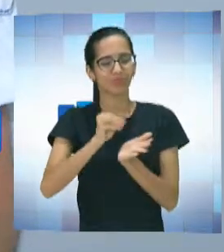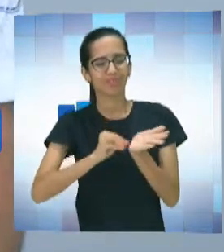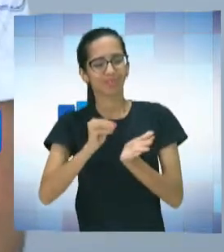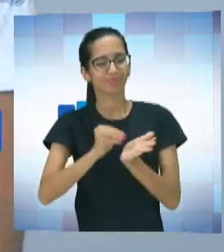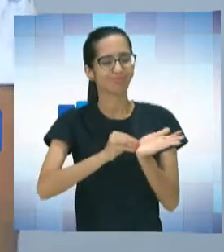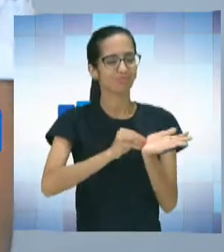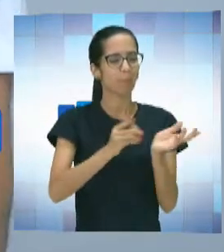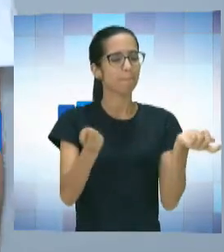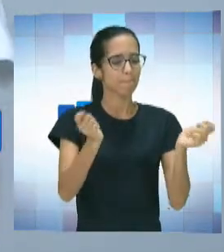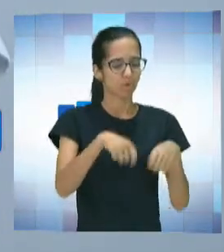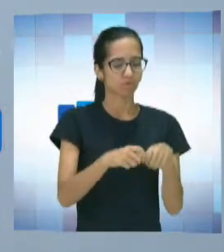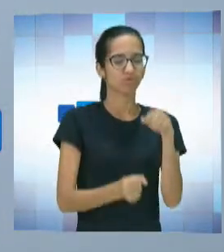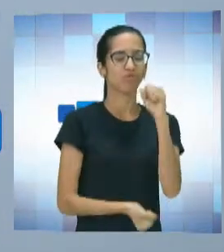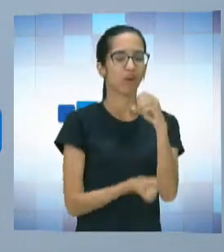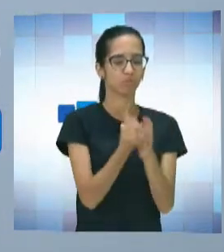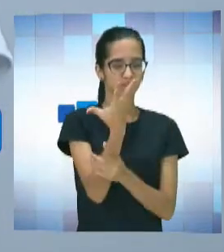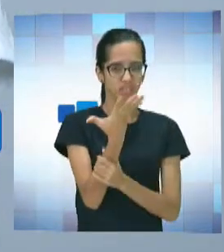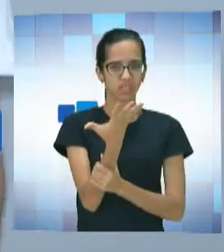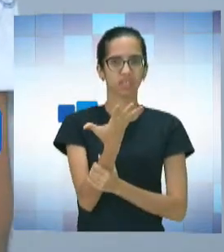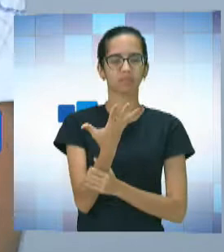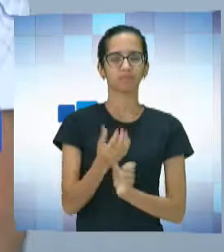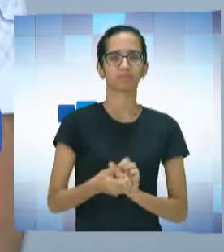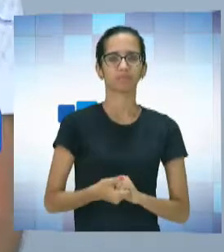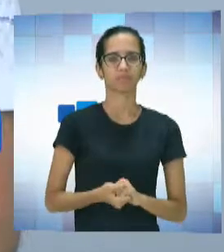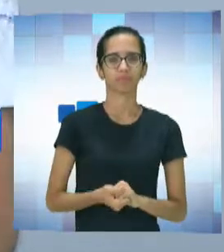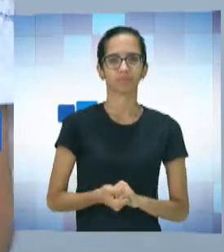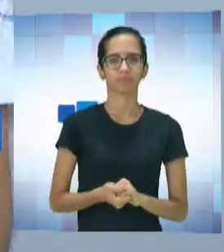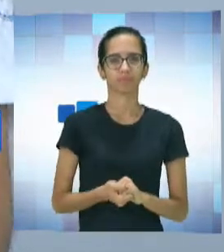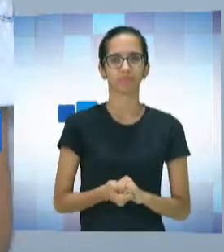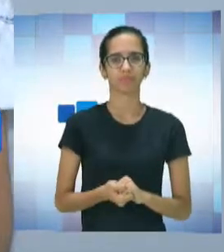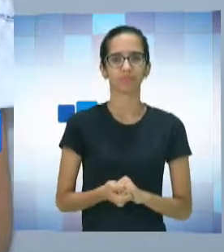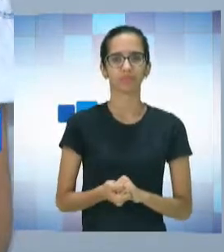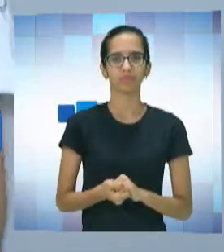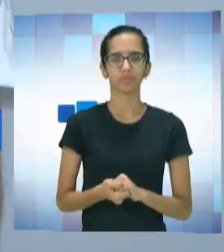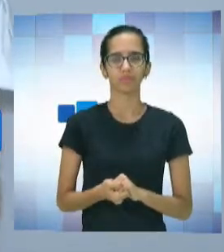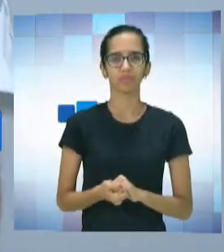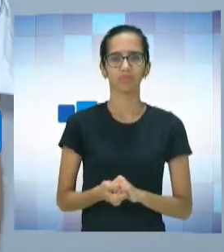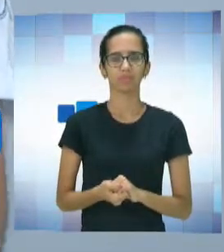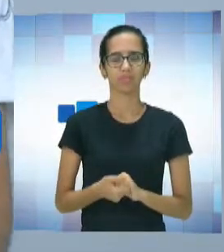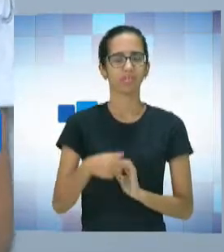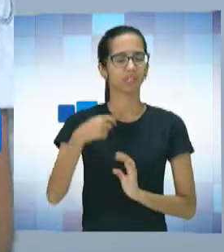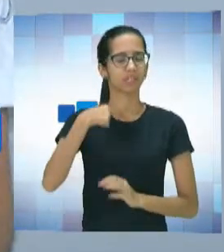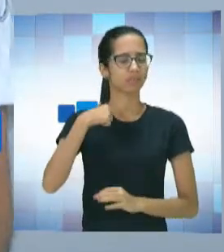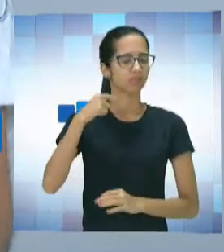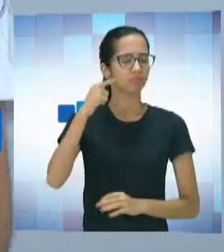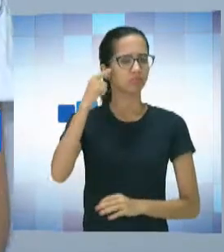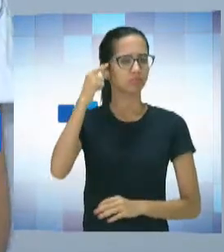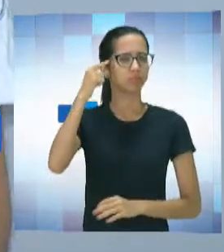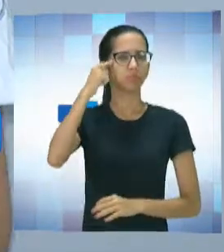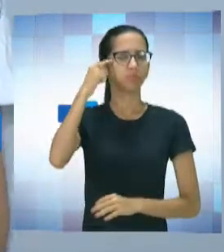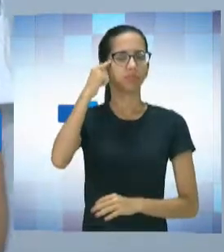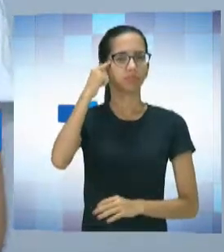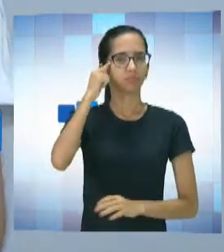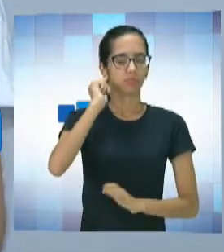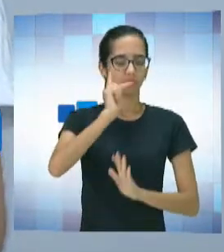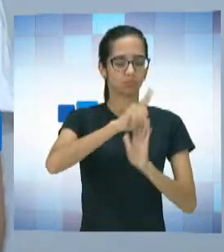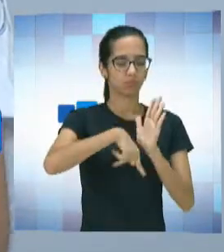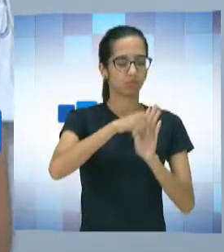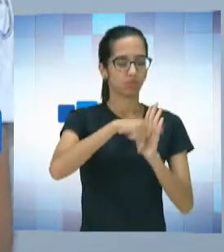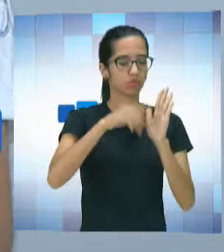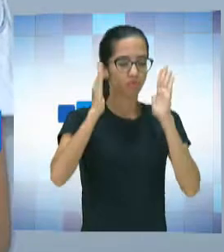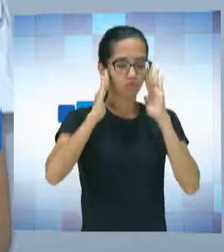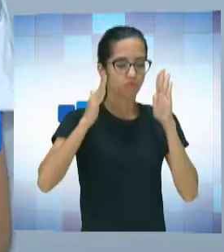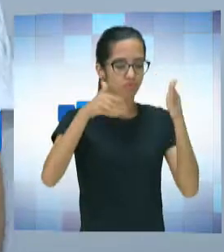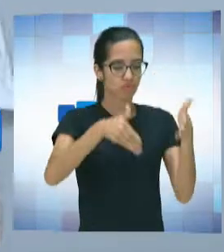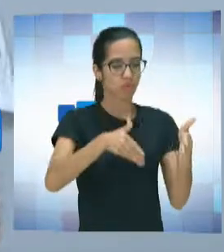algo para ser trabalhado. Foi aí que eu comecei a ter essa ideia desse projeto voltado para crianças